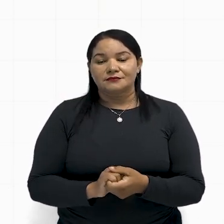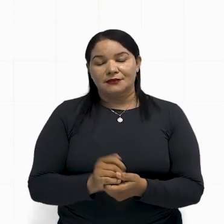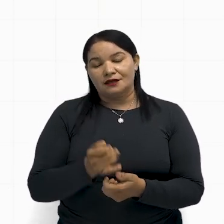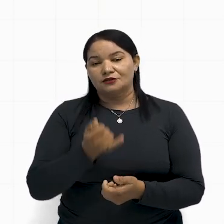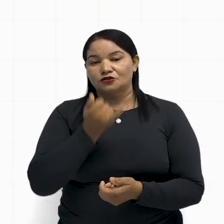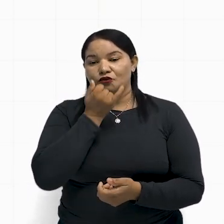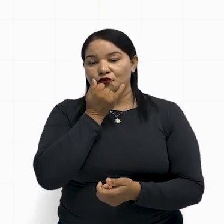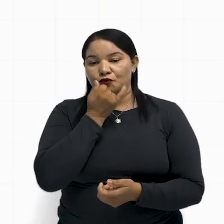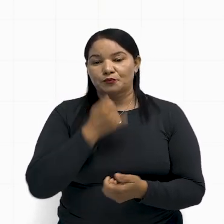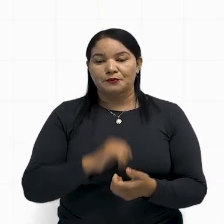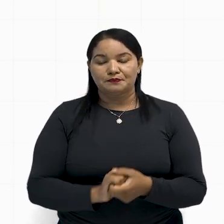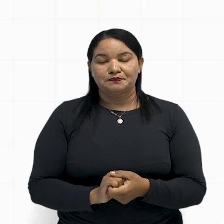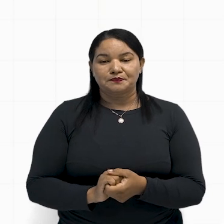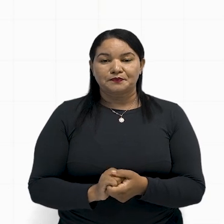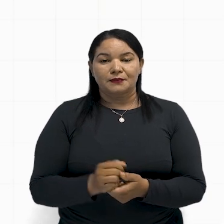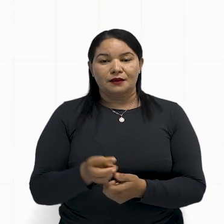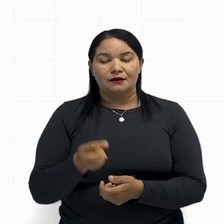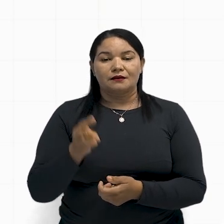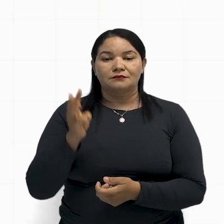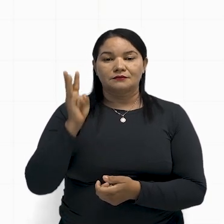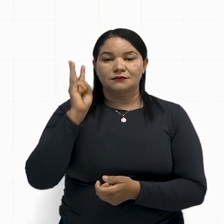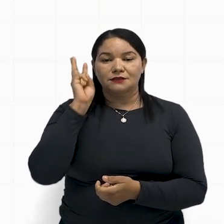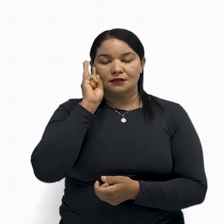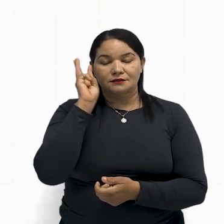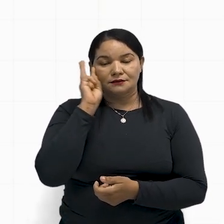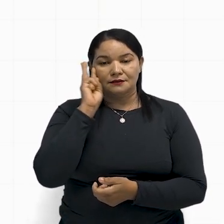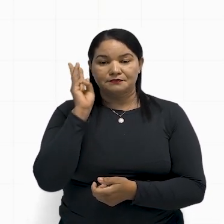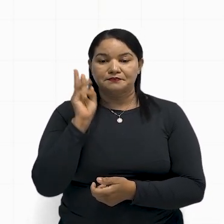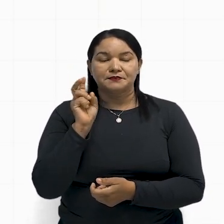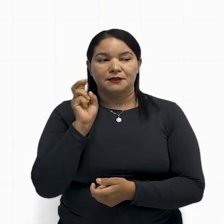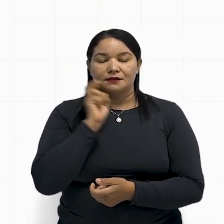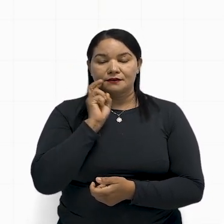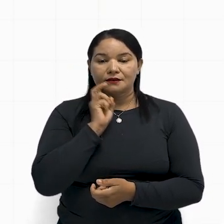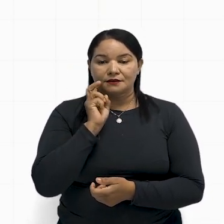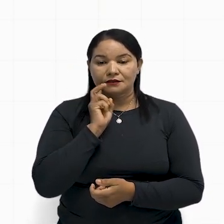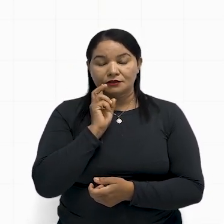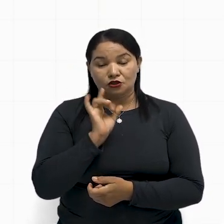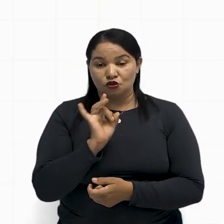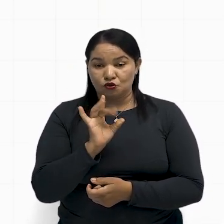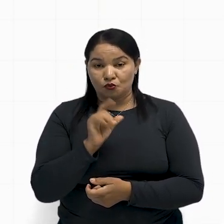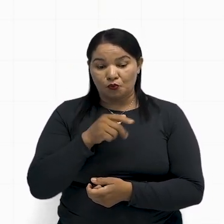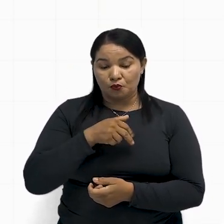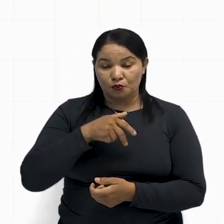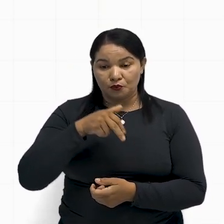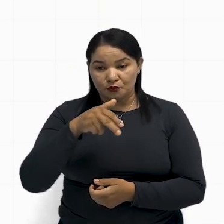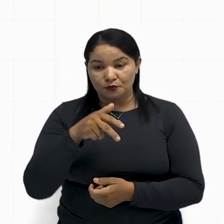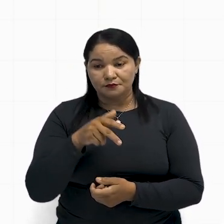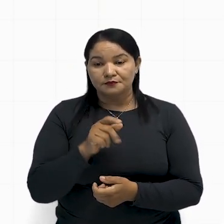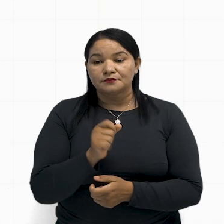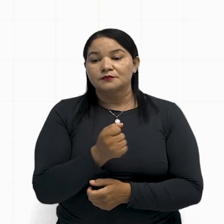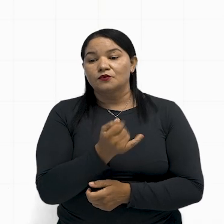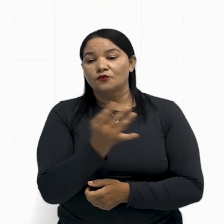terça e na quinta, somente na terça ele vai percorrer 19